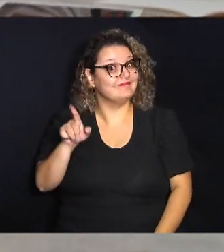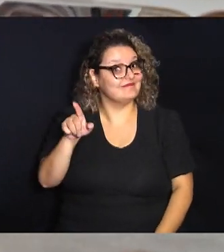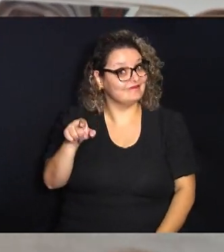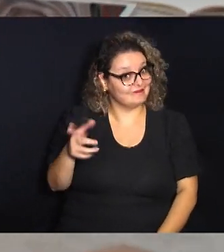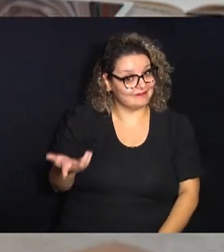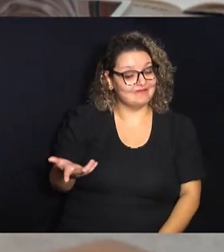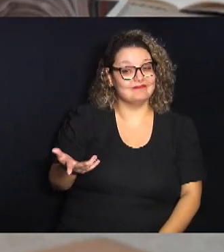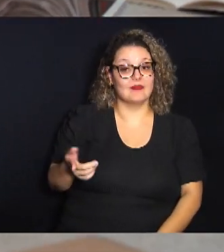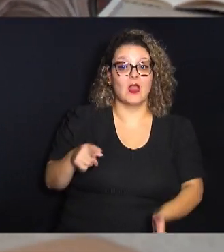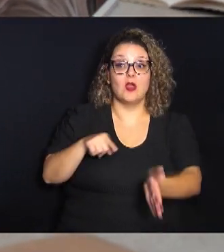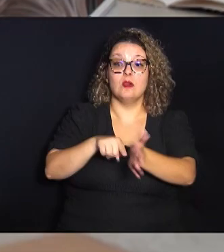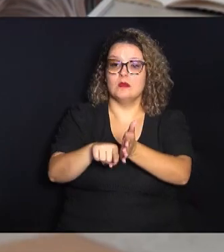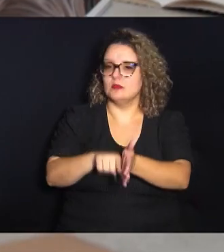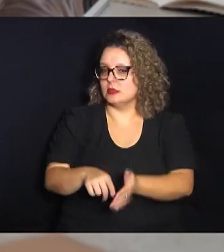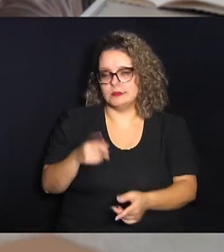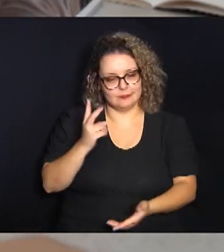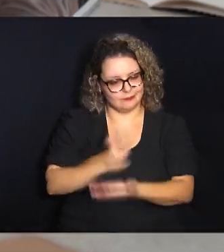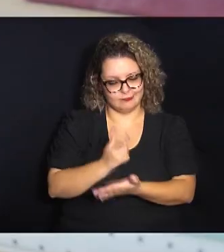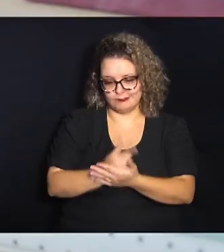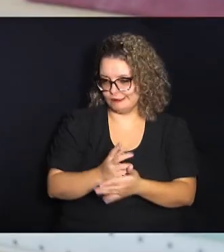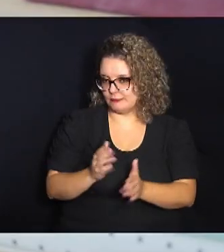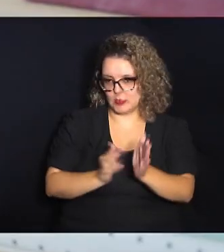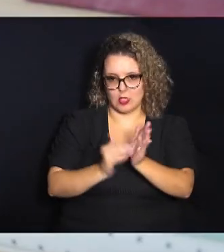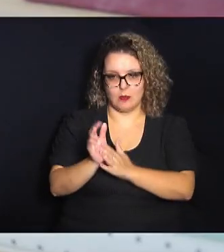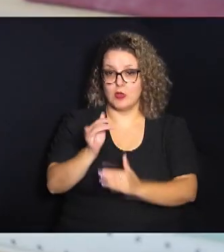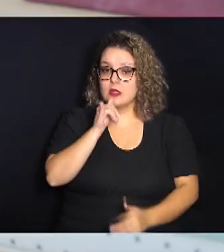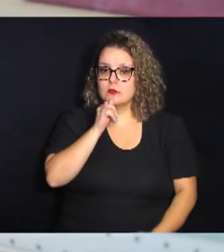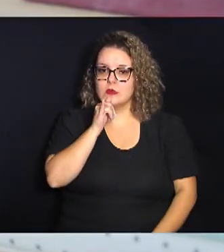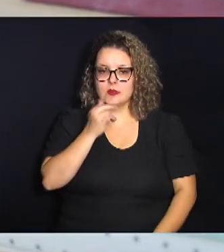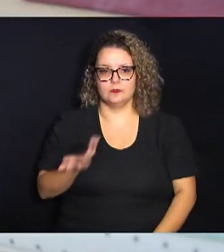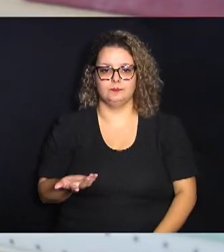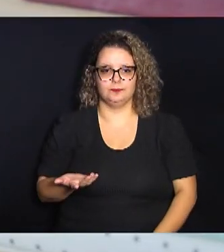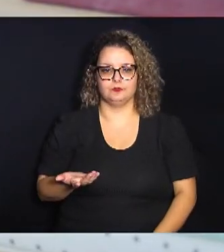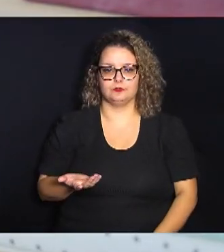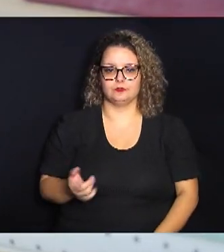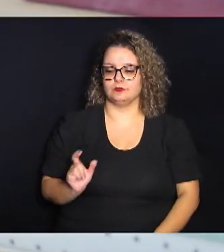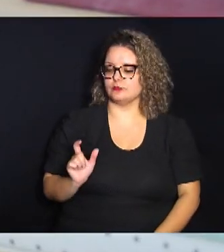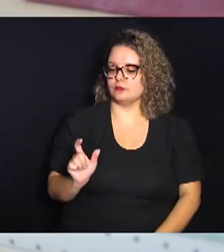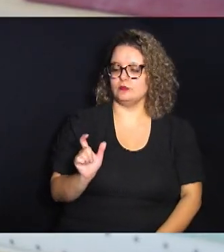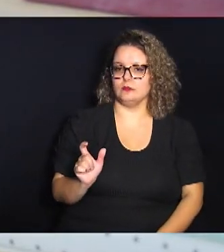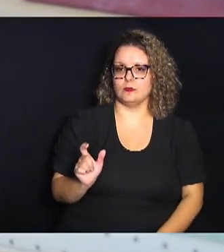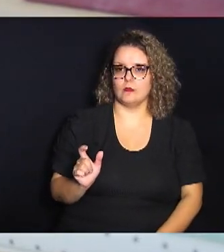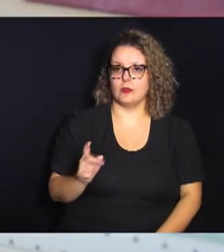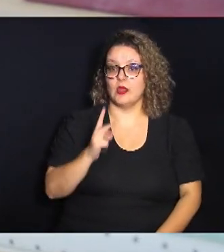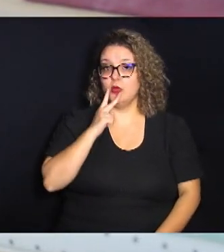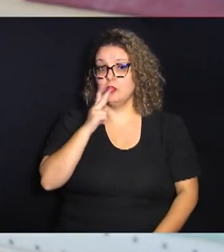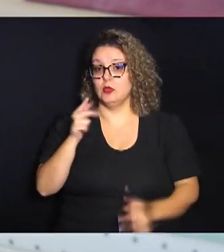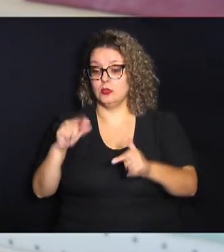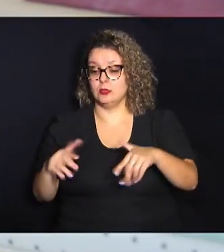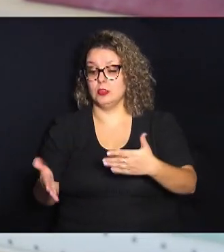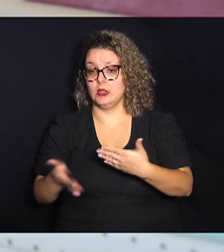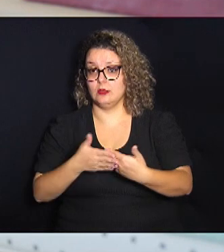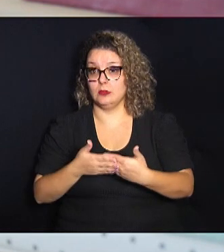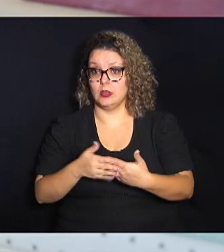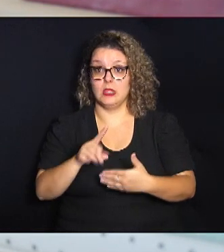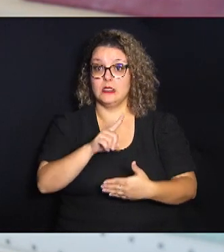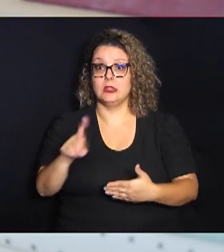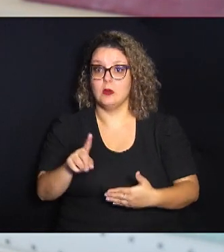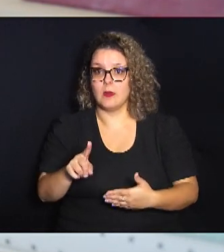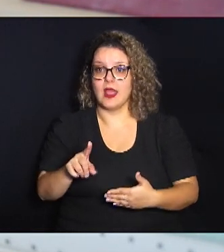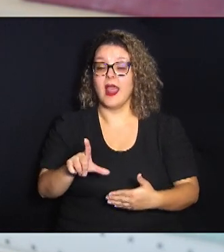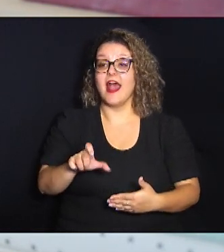questionamento que cai sempre em concurso por exemplo você coloca lá que fumar em espaços fechados não é legal